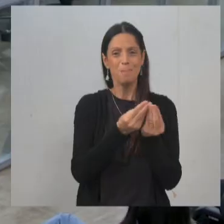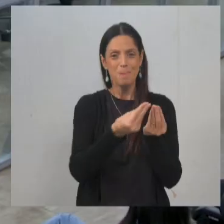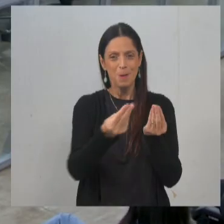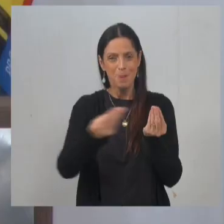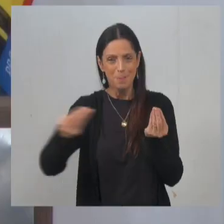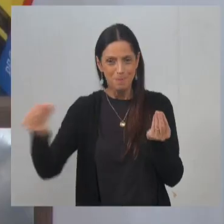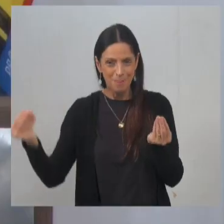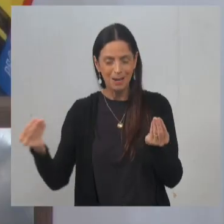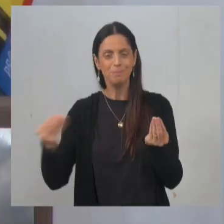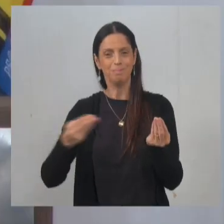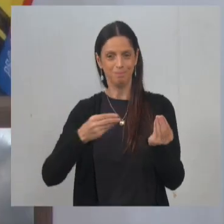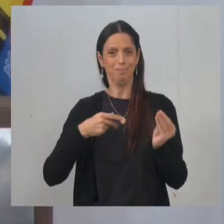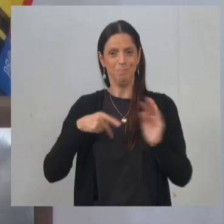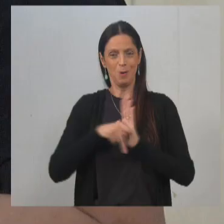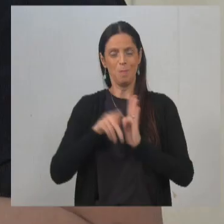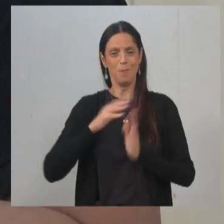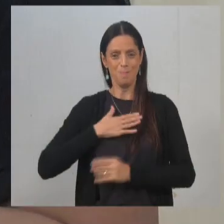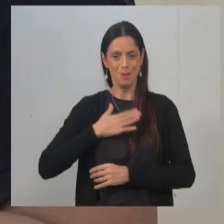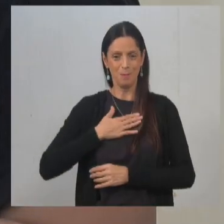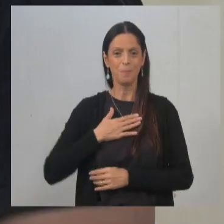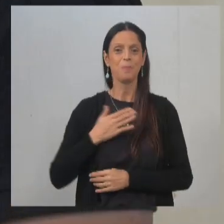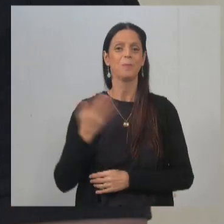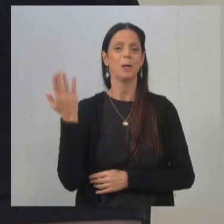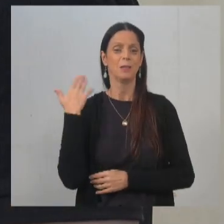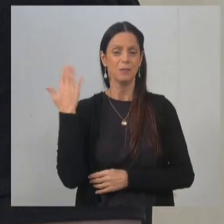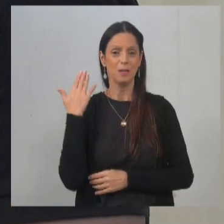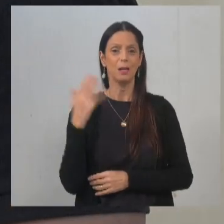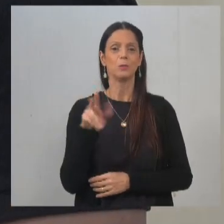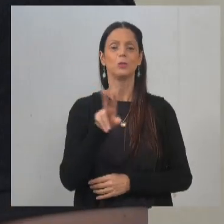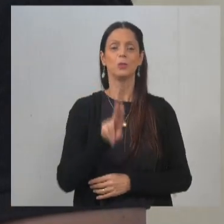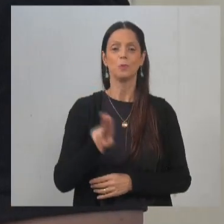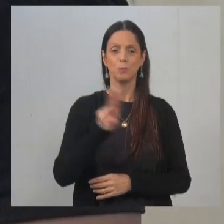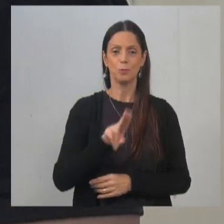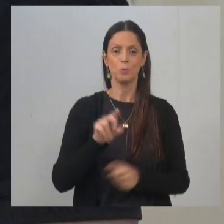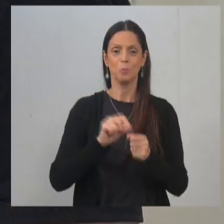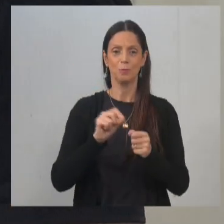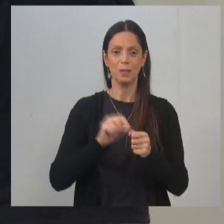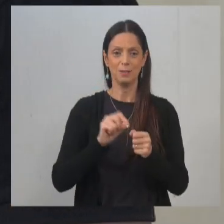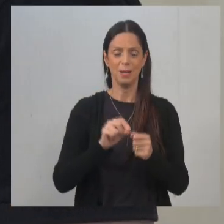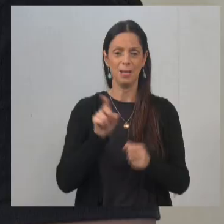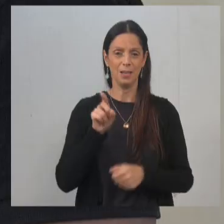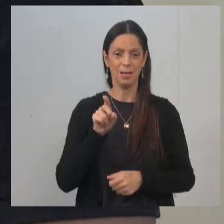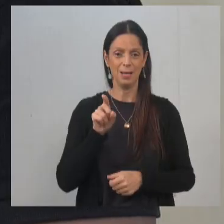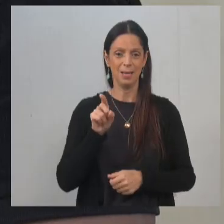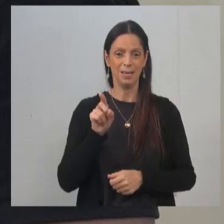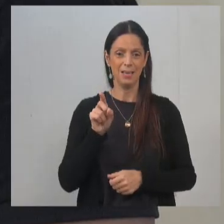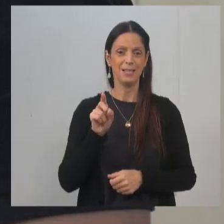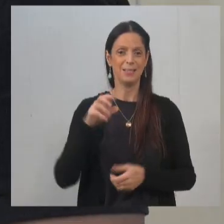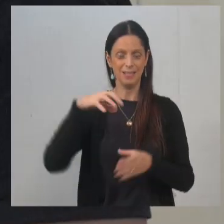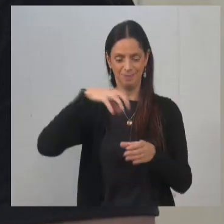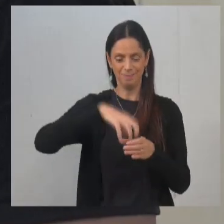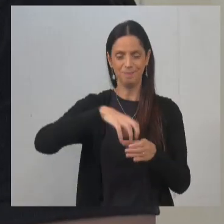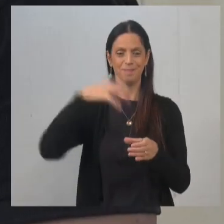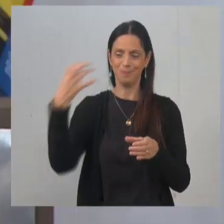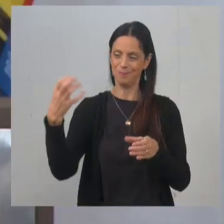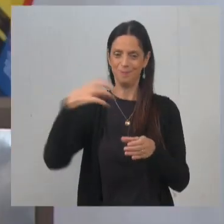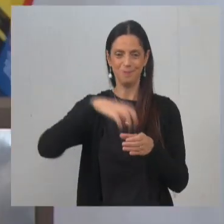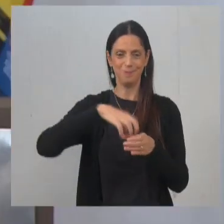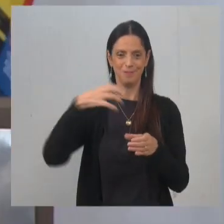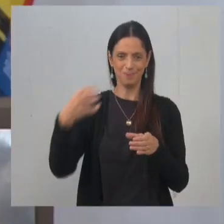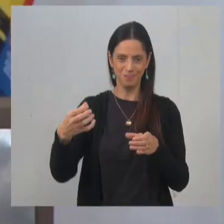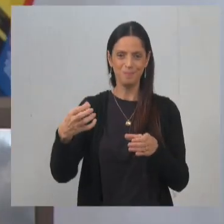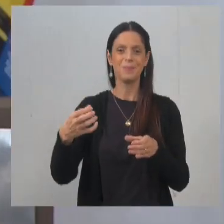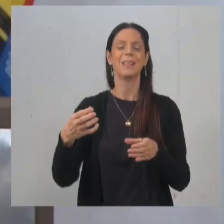A gente virou, numa das eleições, gente usou para transformar nessa bolacha em agradecimento, onde a gente pôde reencontrar amigos